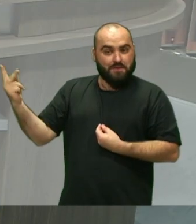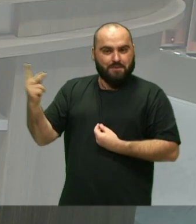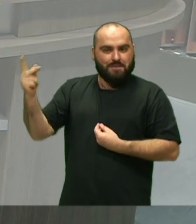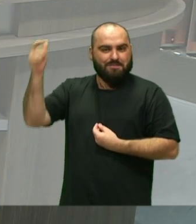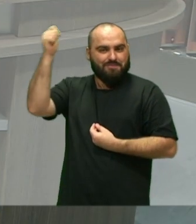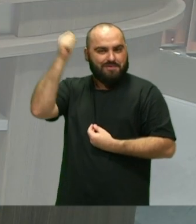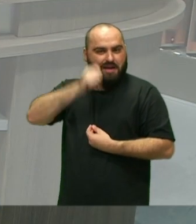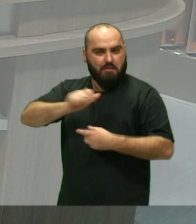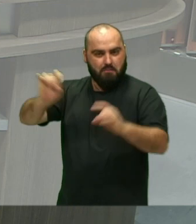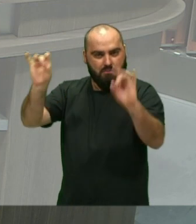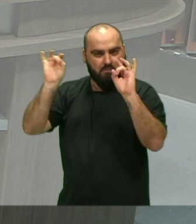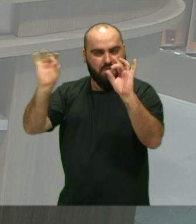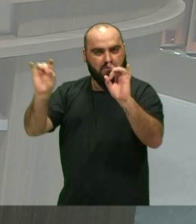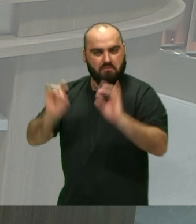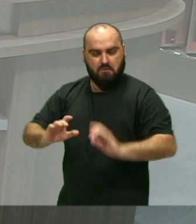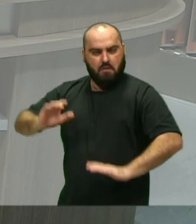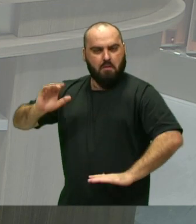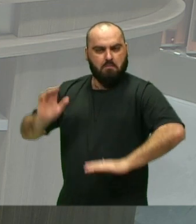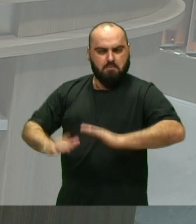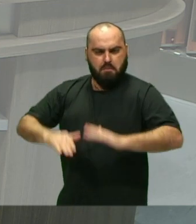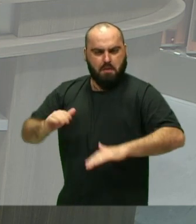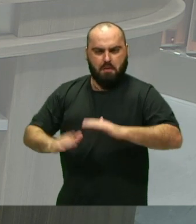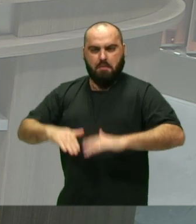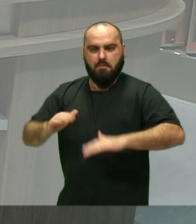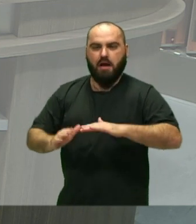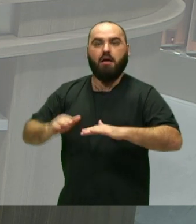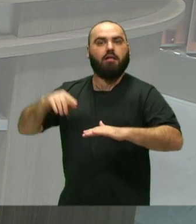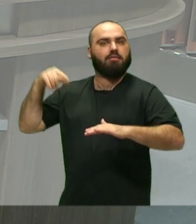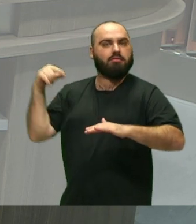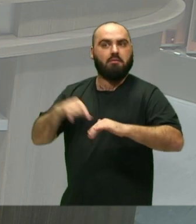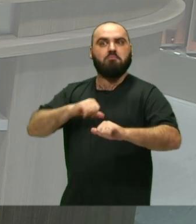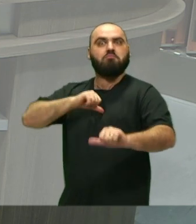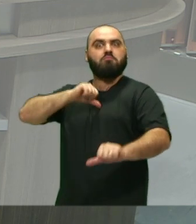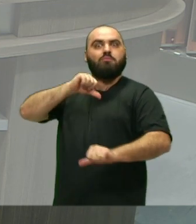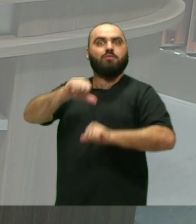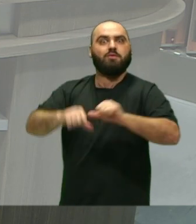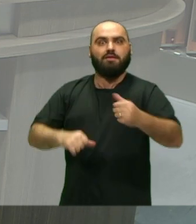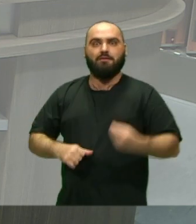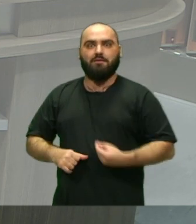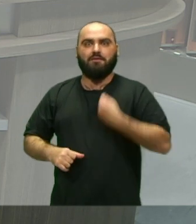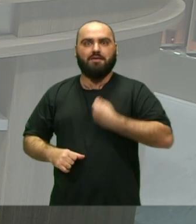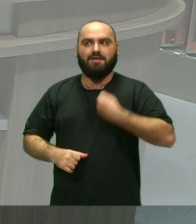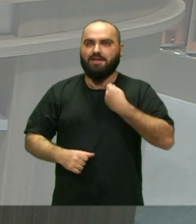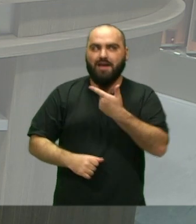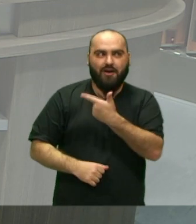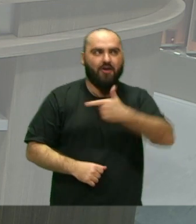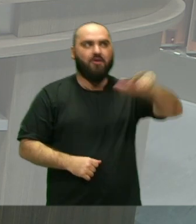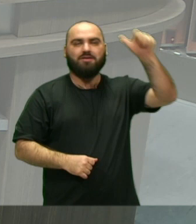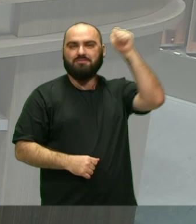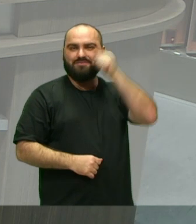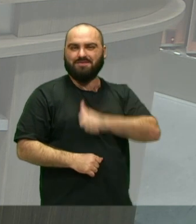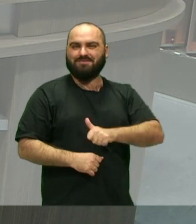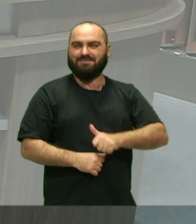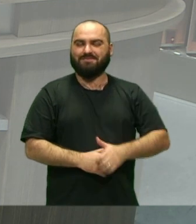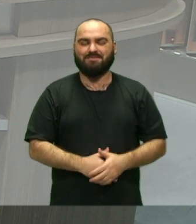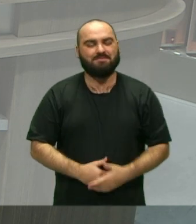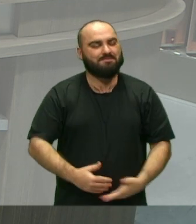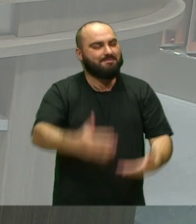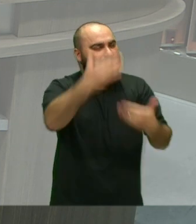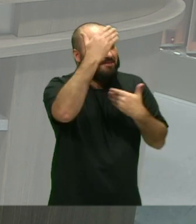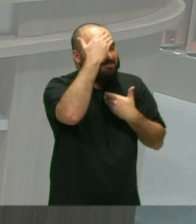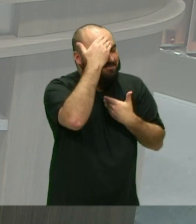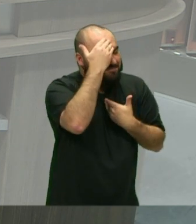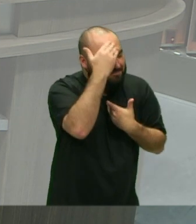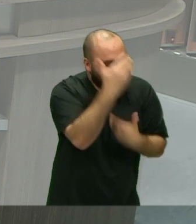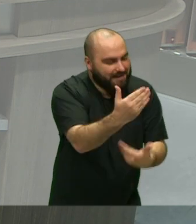Que vivem tocando tambor E com isso também transformando a vida de outras mulheres Muito obrigada pela